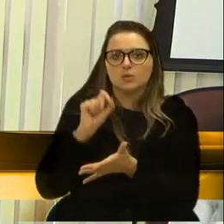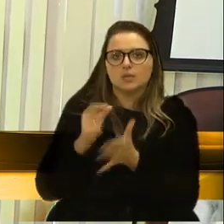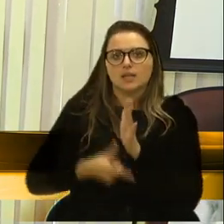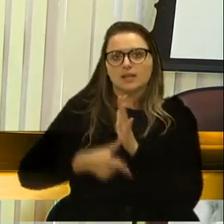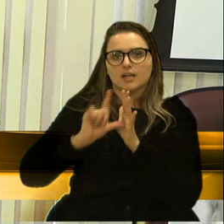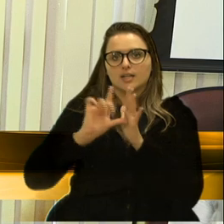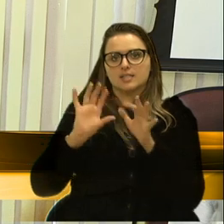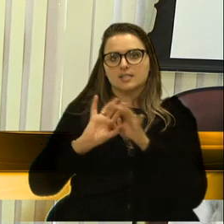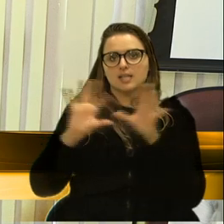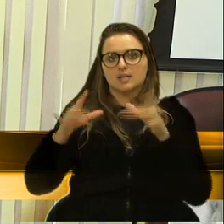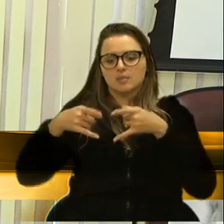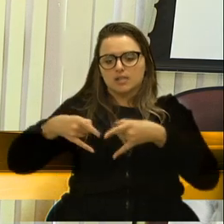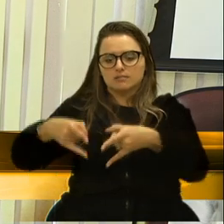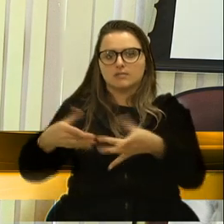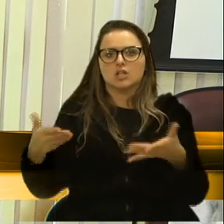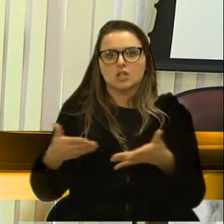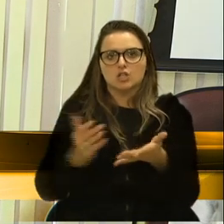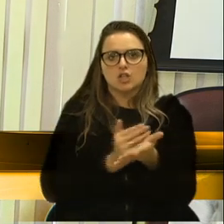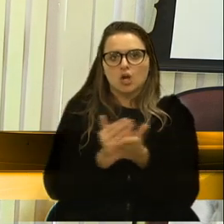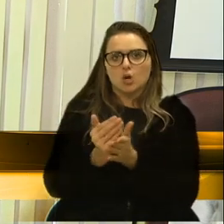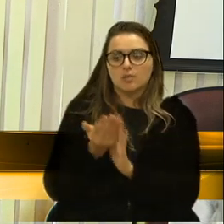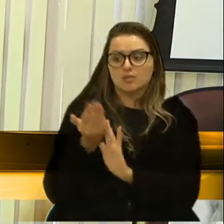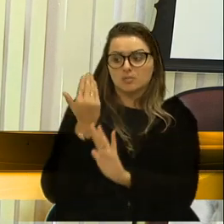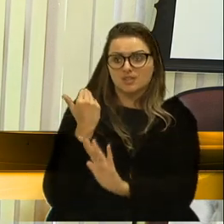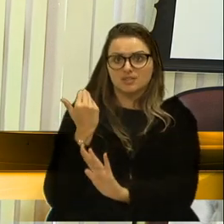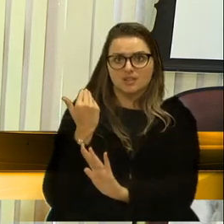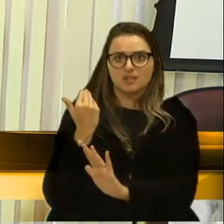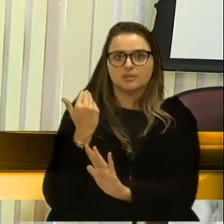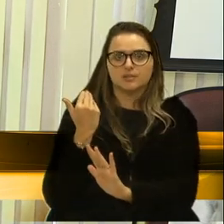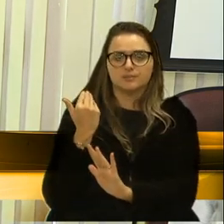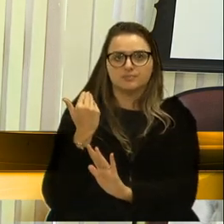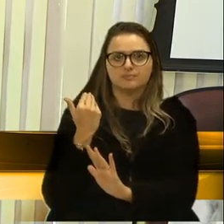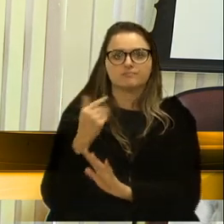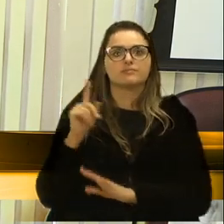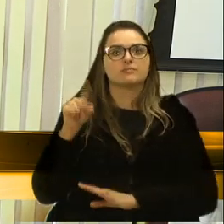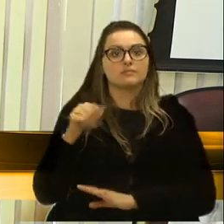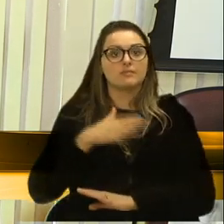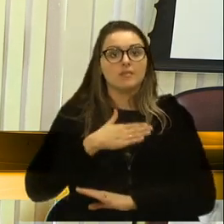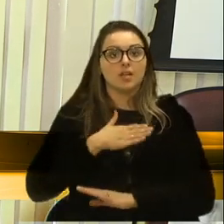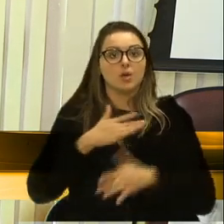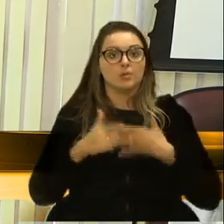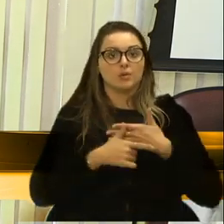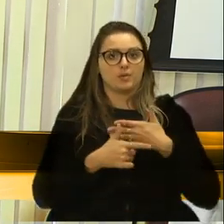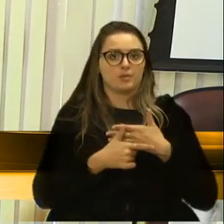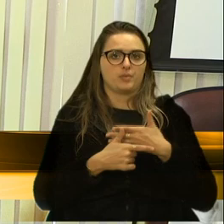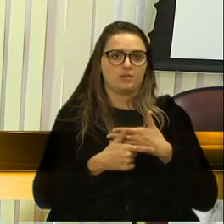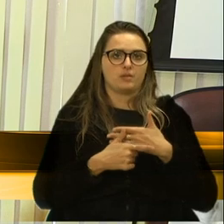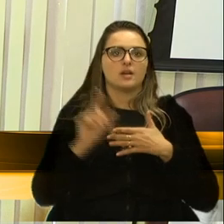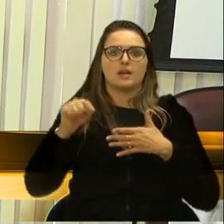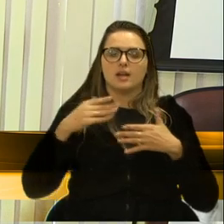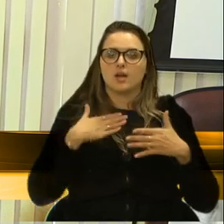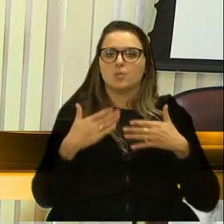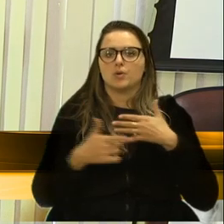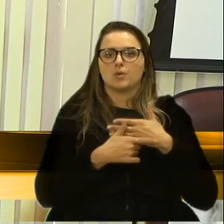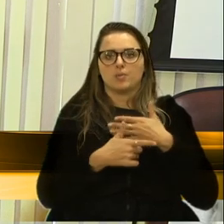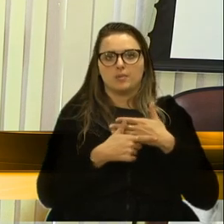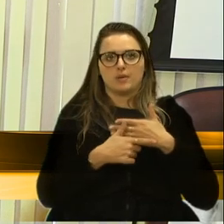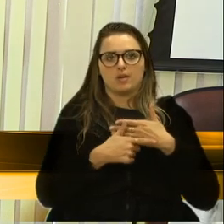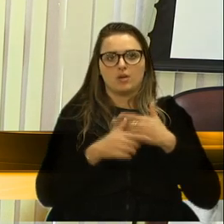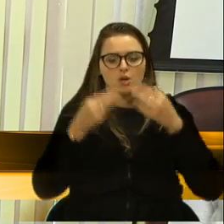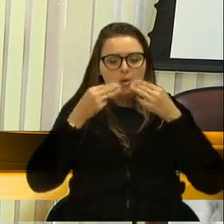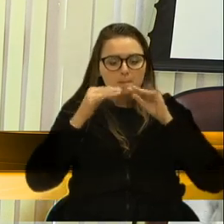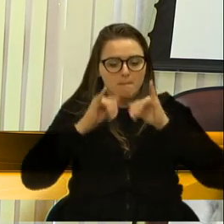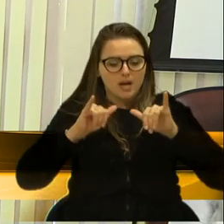liberação dos leitos, já começou lá atrás. Esse é o meu papel. Esse é o meu papel. Marketing